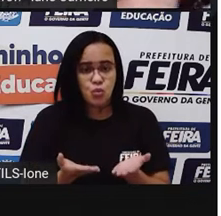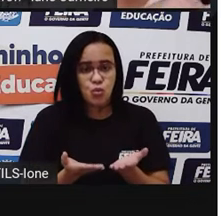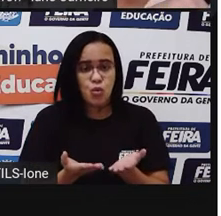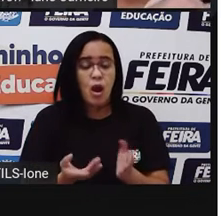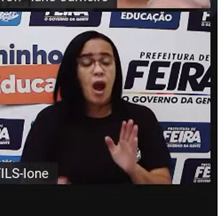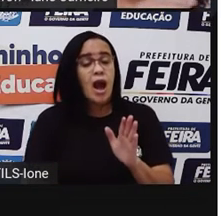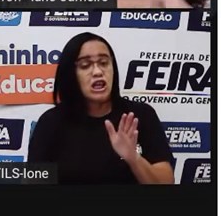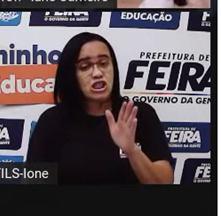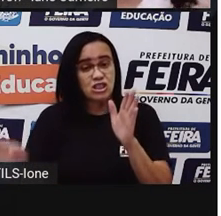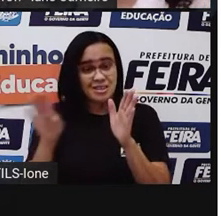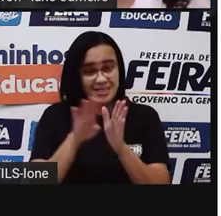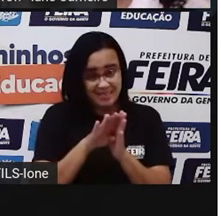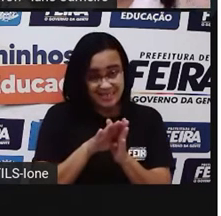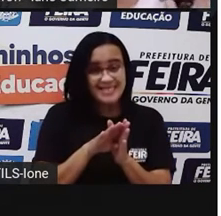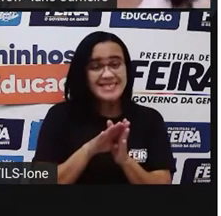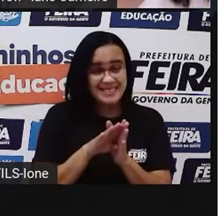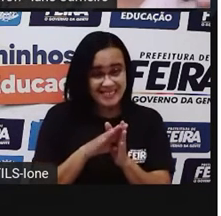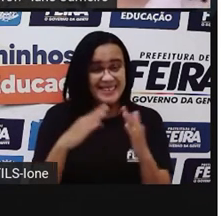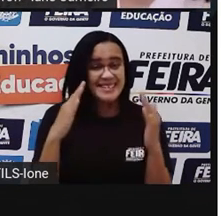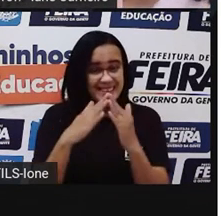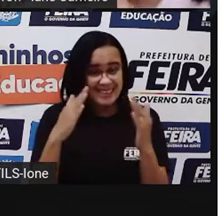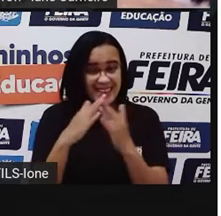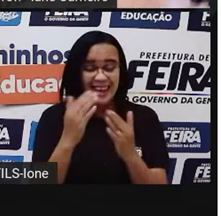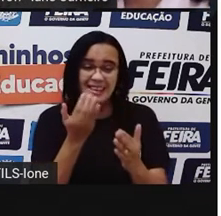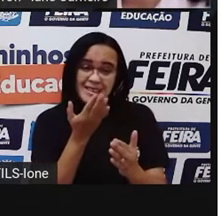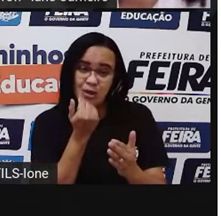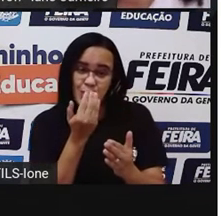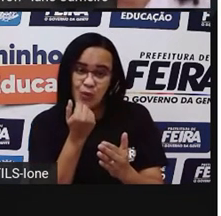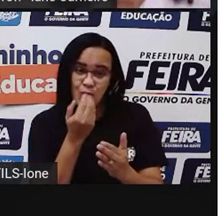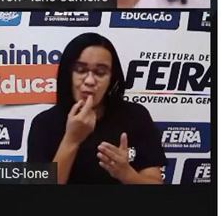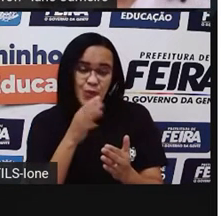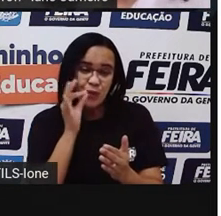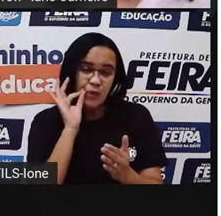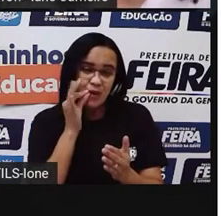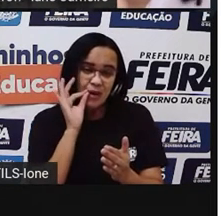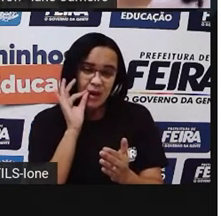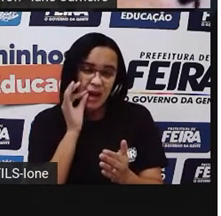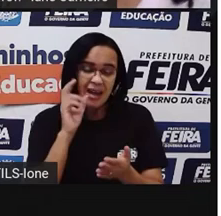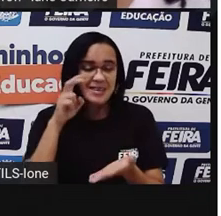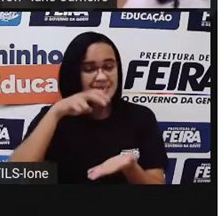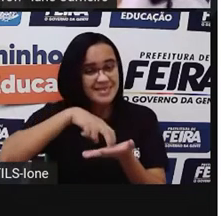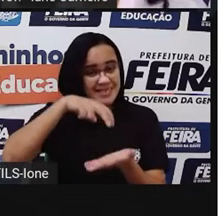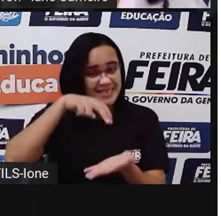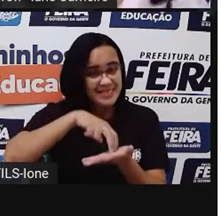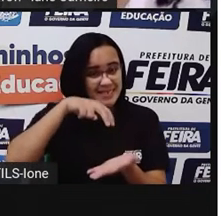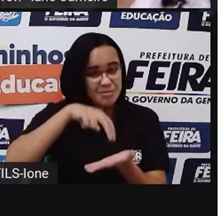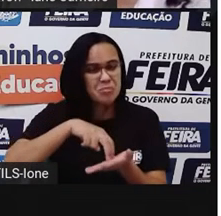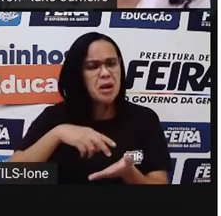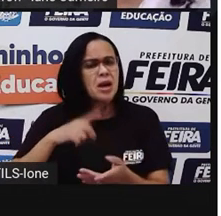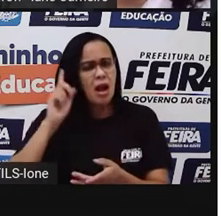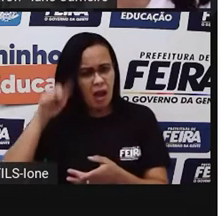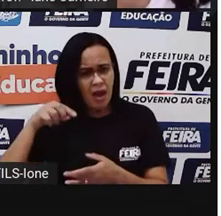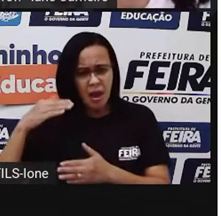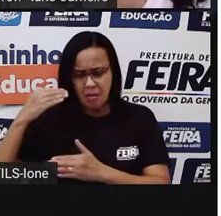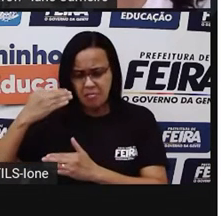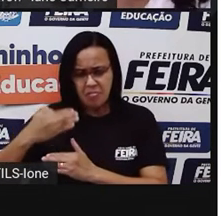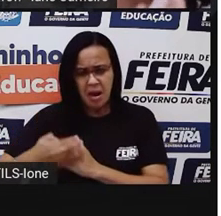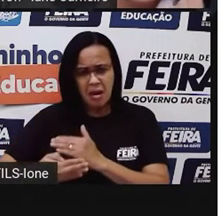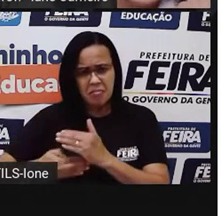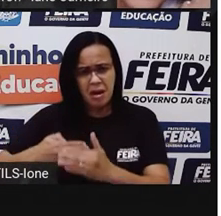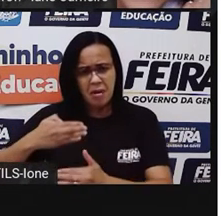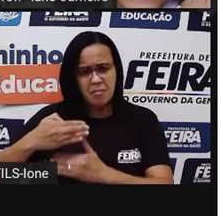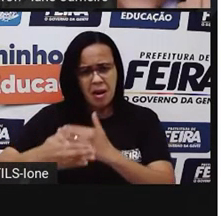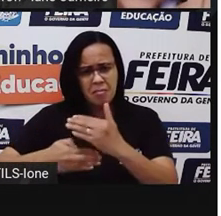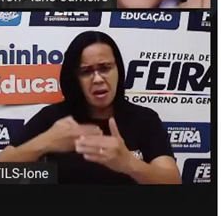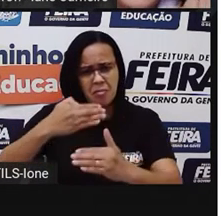no café da noite. Então, não é assim de uma hora para outra. Tem todo um processo para ser feito esse pão, né? E